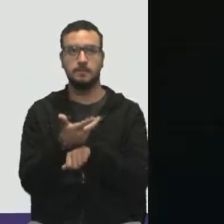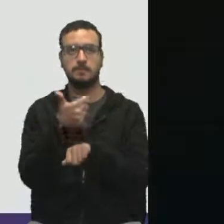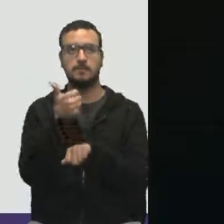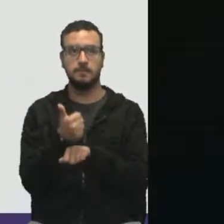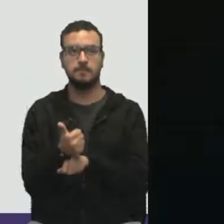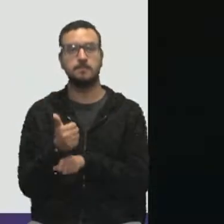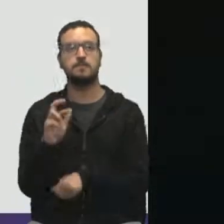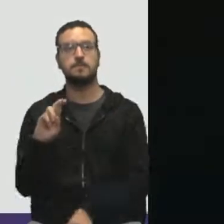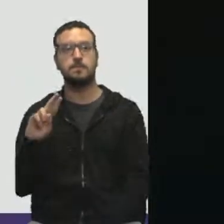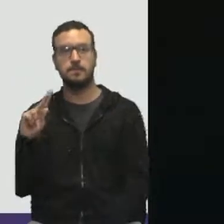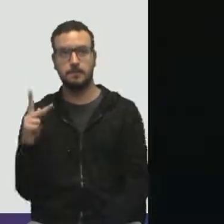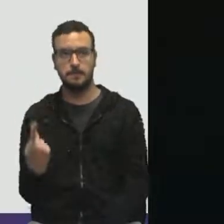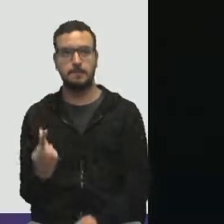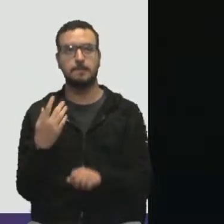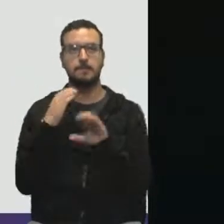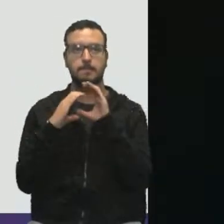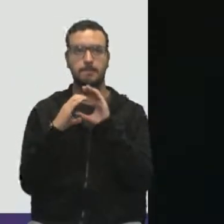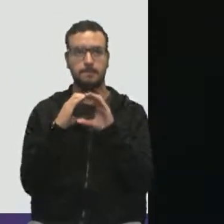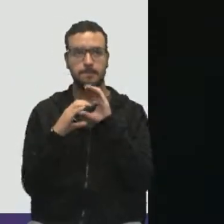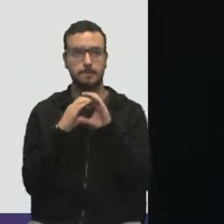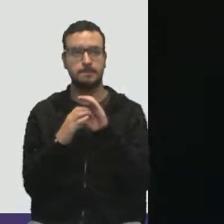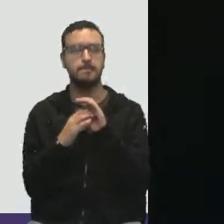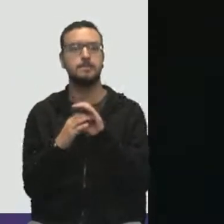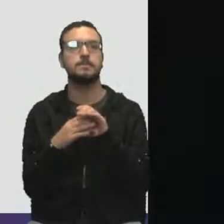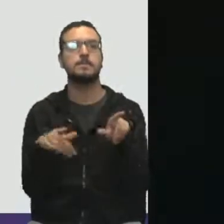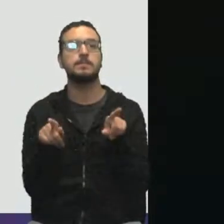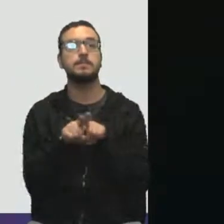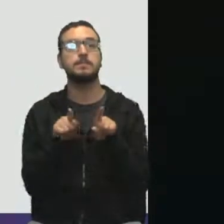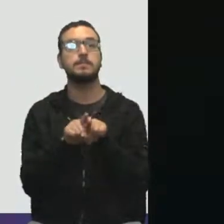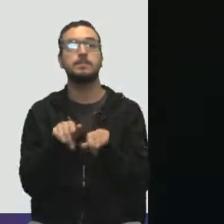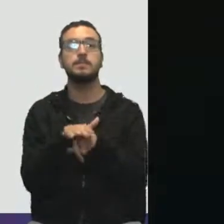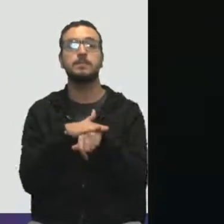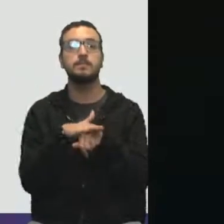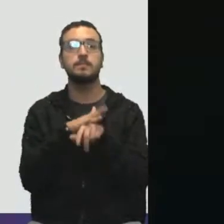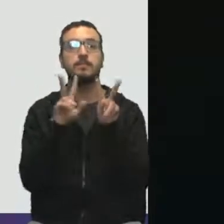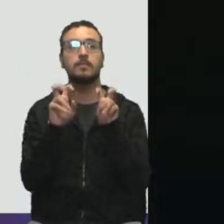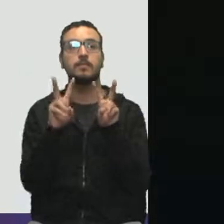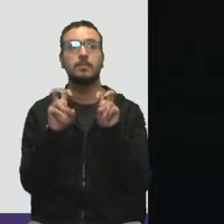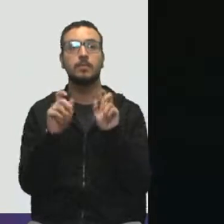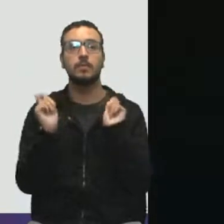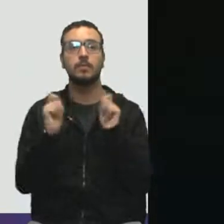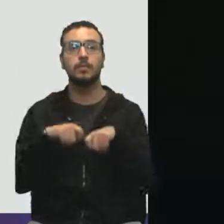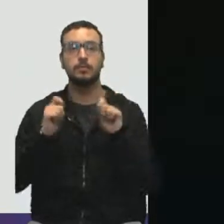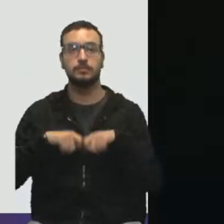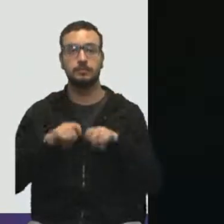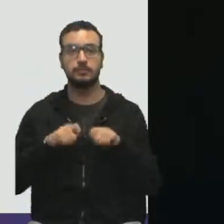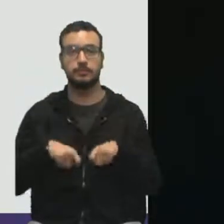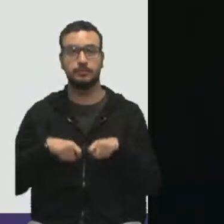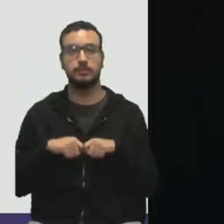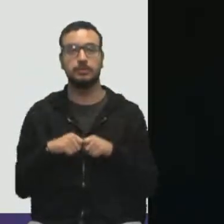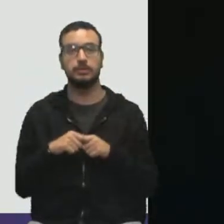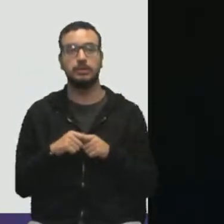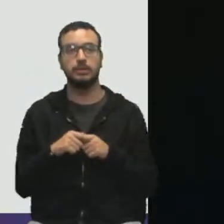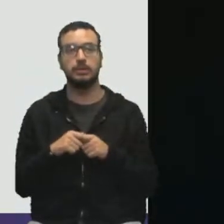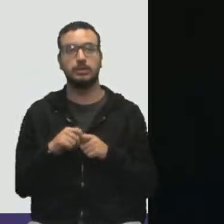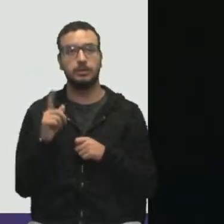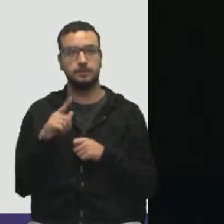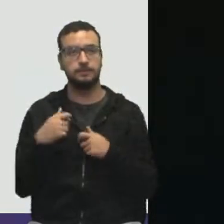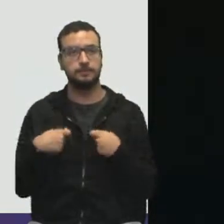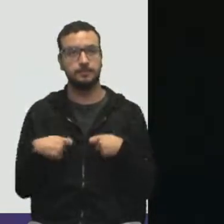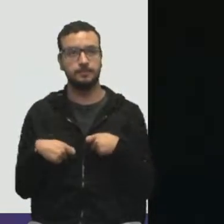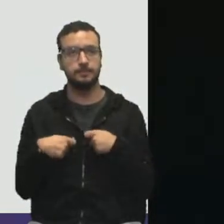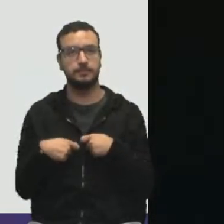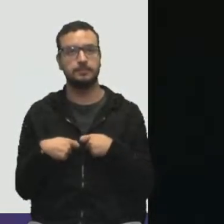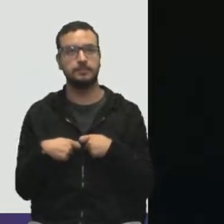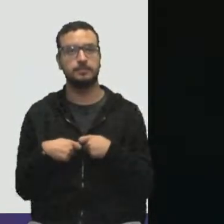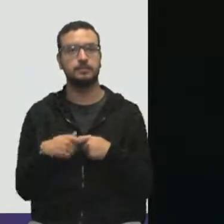RH e comunicação, e ainda vamos conversar sobre as competências, que são importantes e que são necessárias